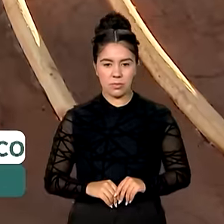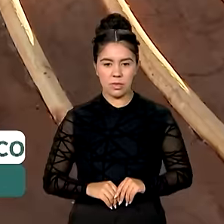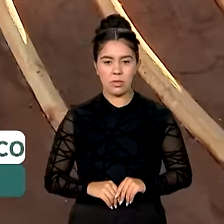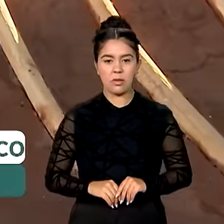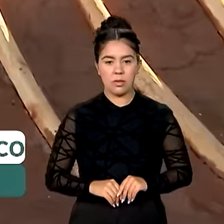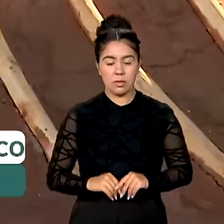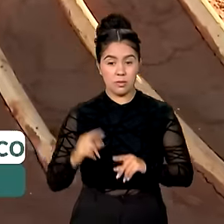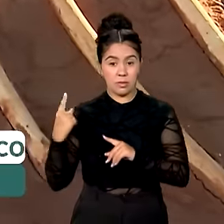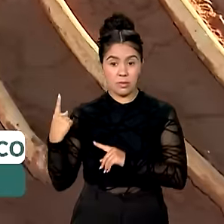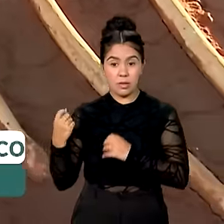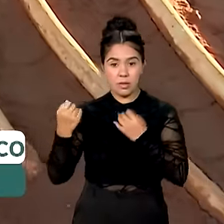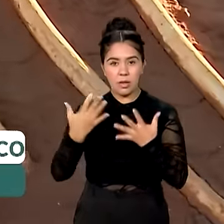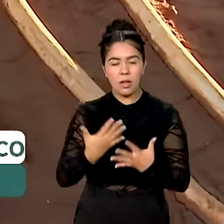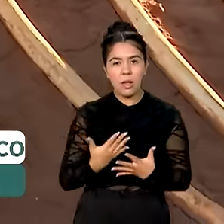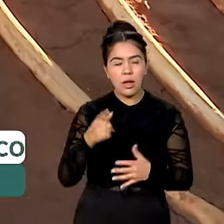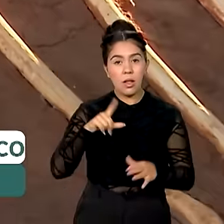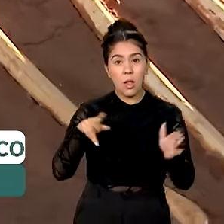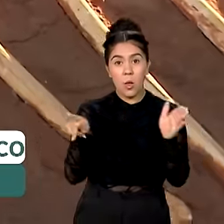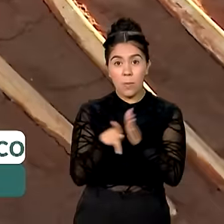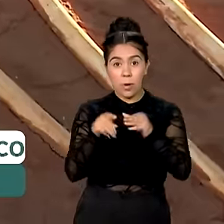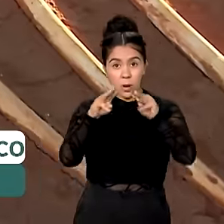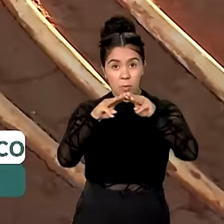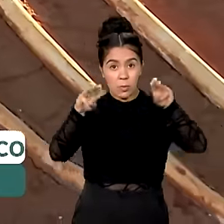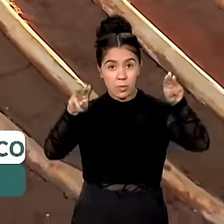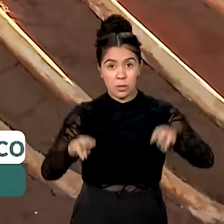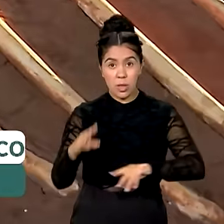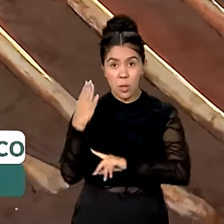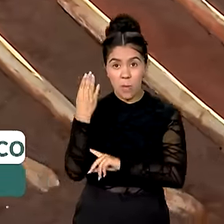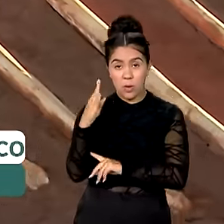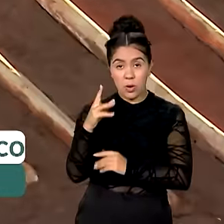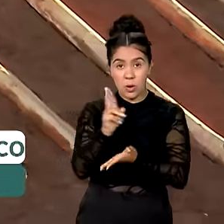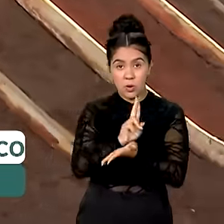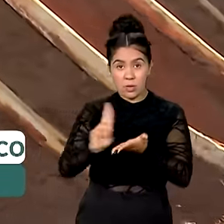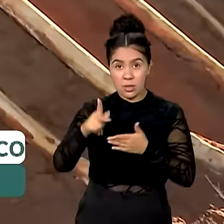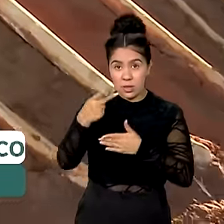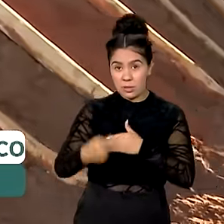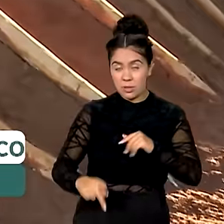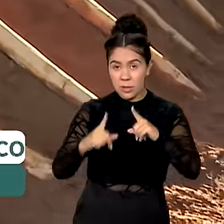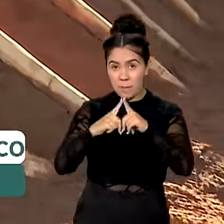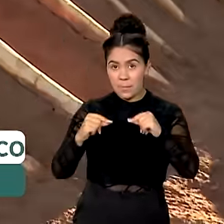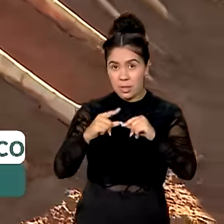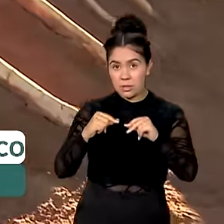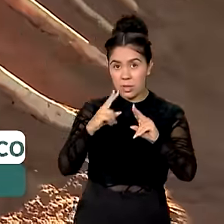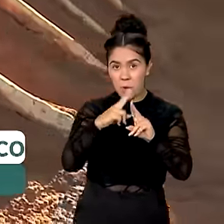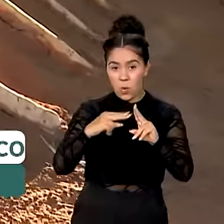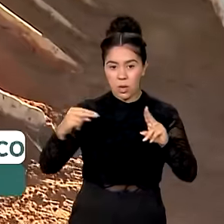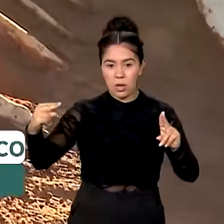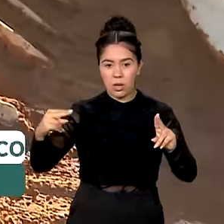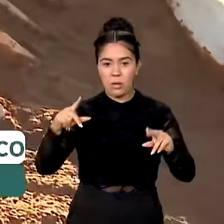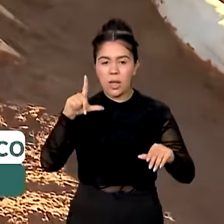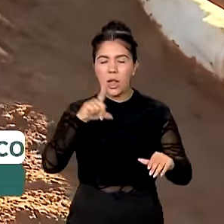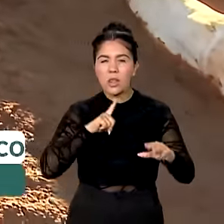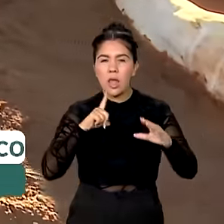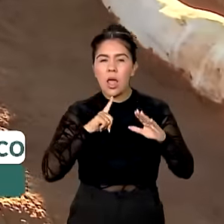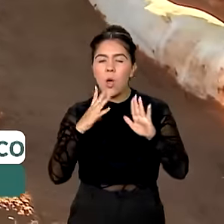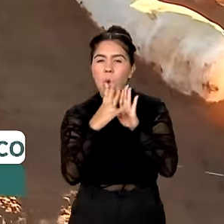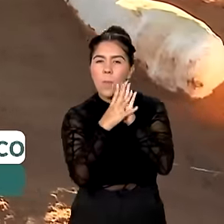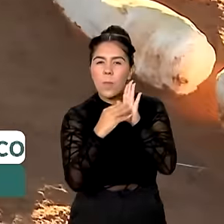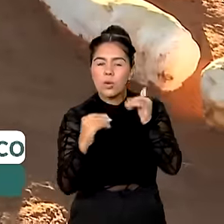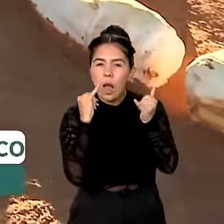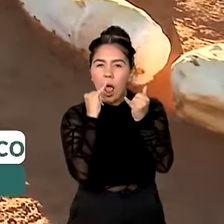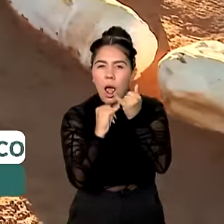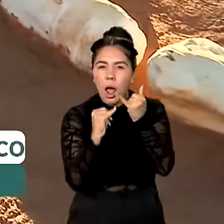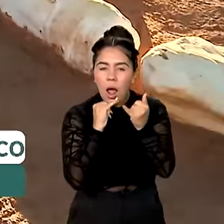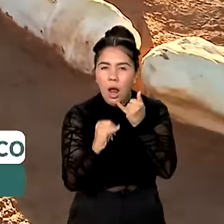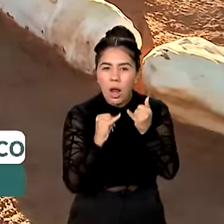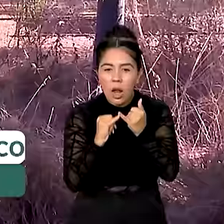Entre as atrações do Museu de Biologia da Universidade de Brasília, está uma réplica em tamanho real do esqueleto de